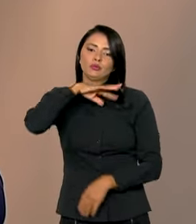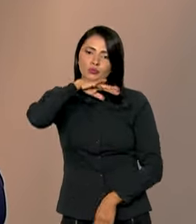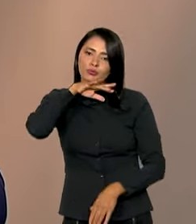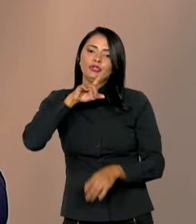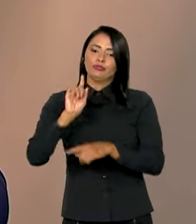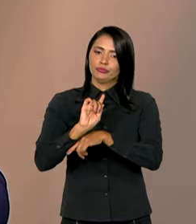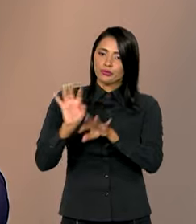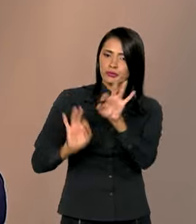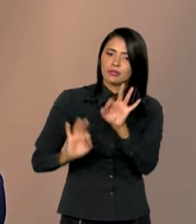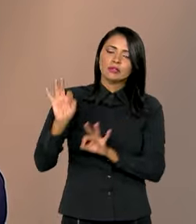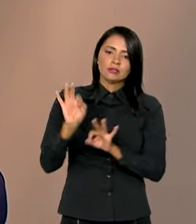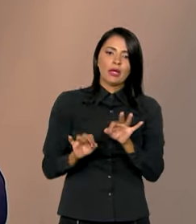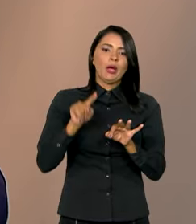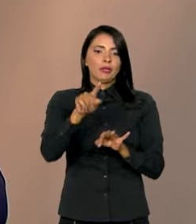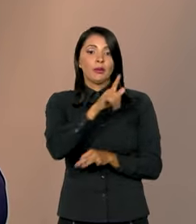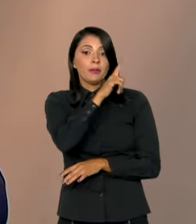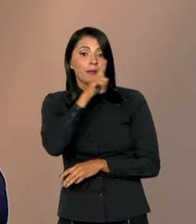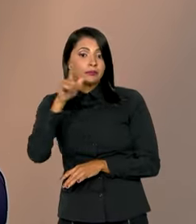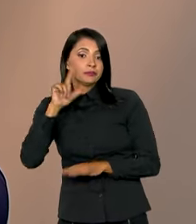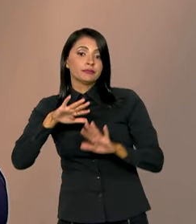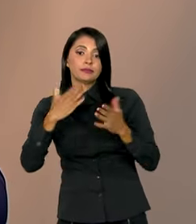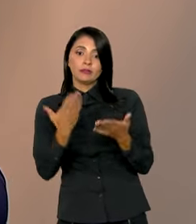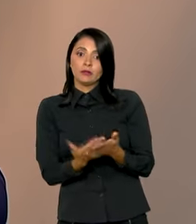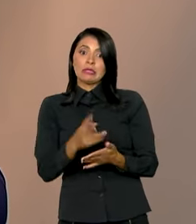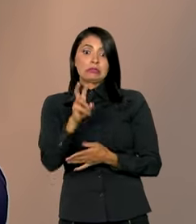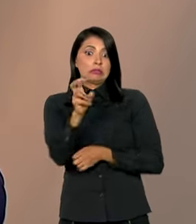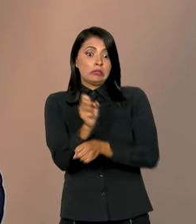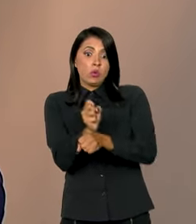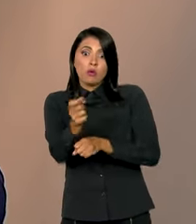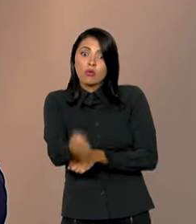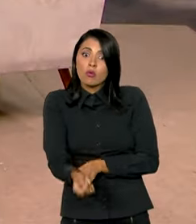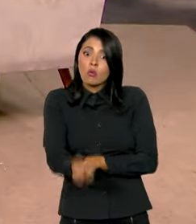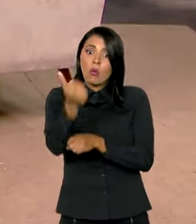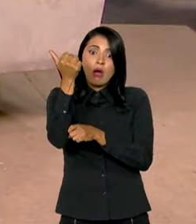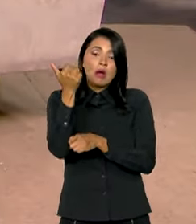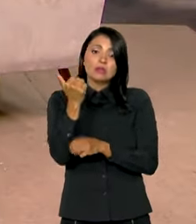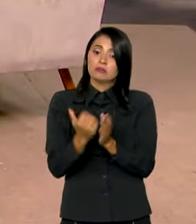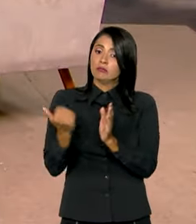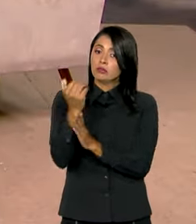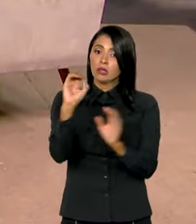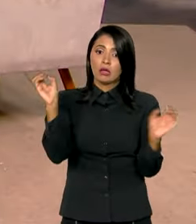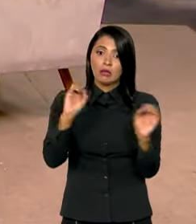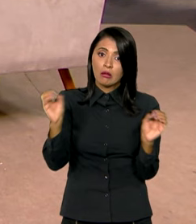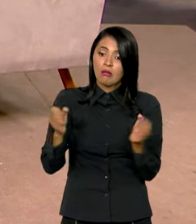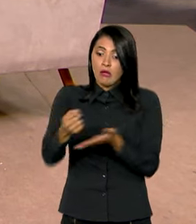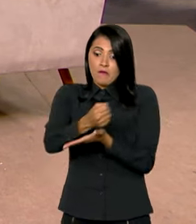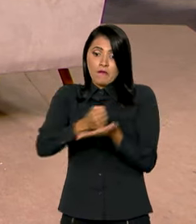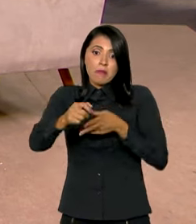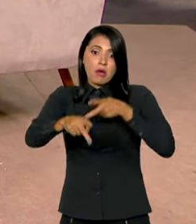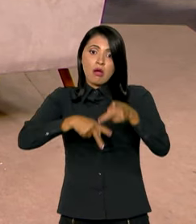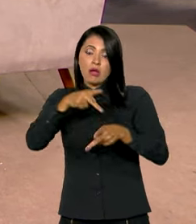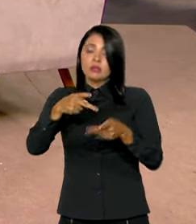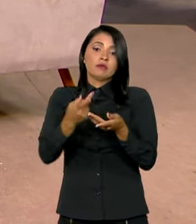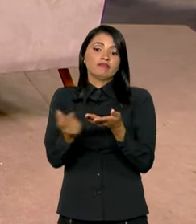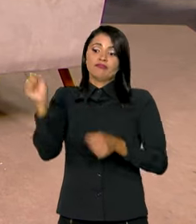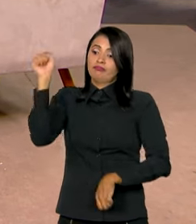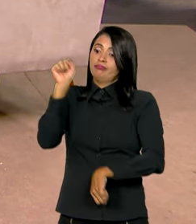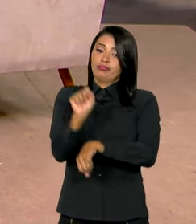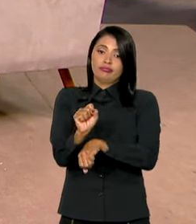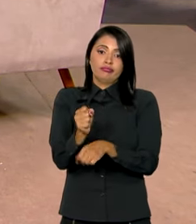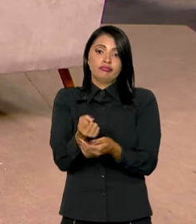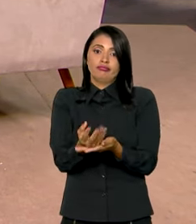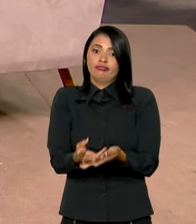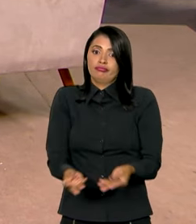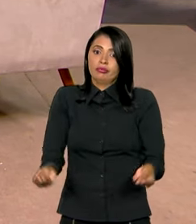merenda escolar, ficou quase cinco anos sem atualização, o farmácia popular foi praticamente desfacelado, o programa